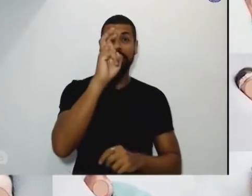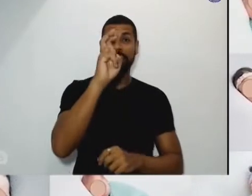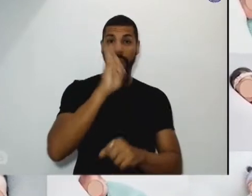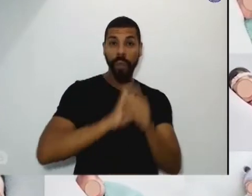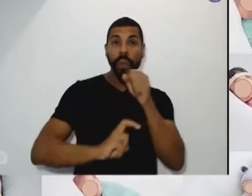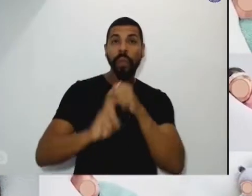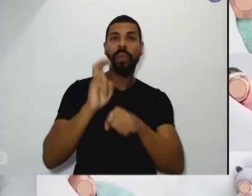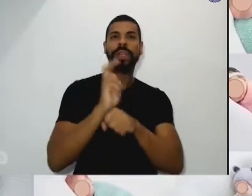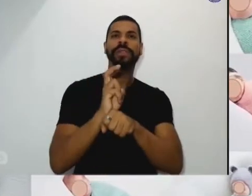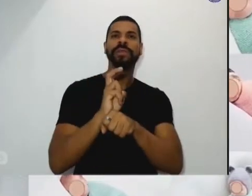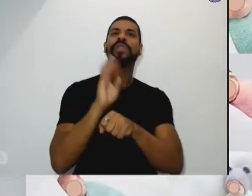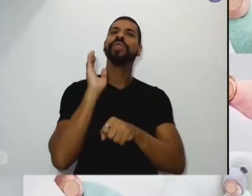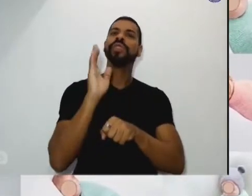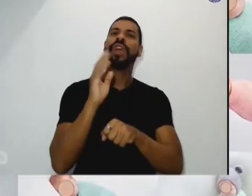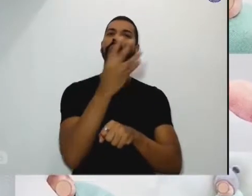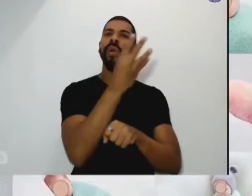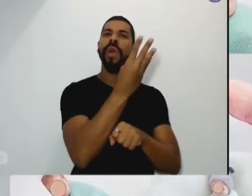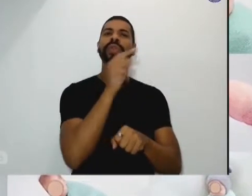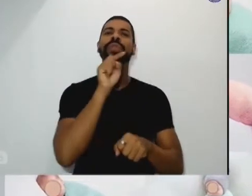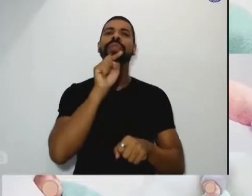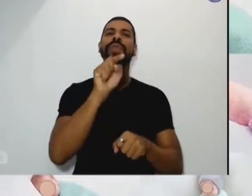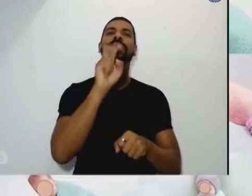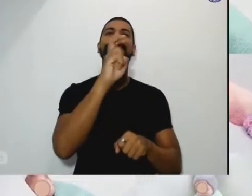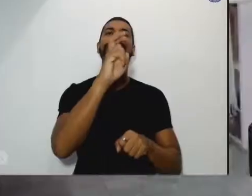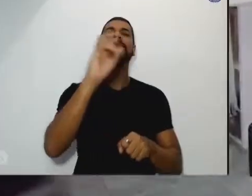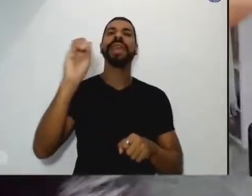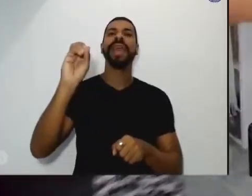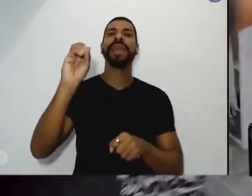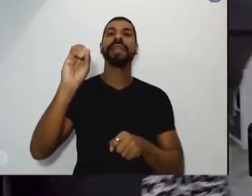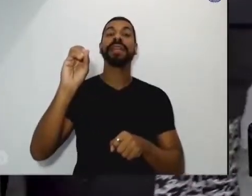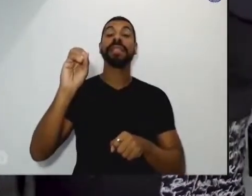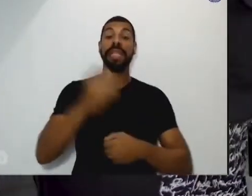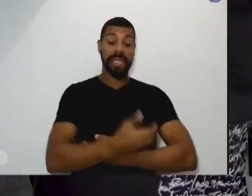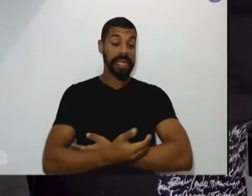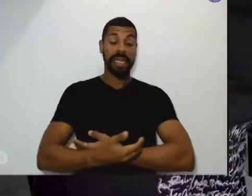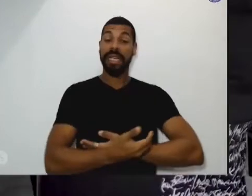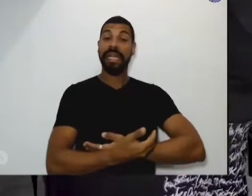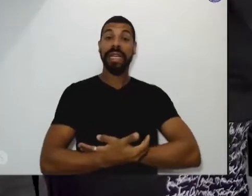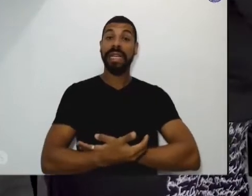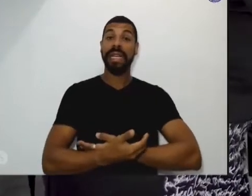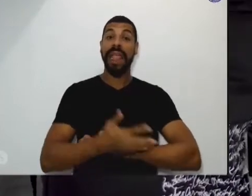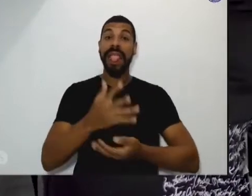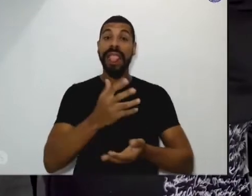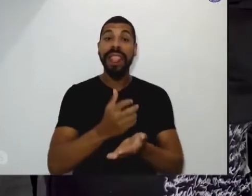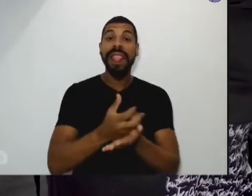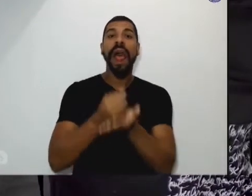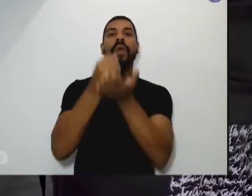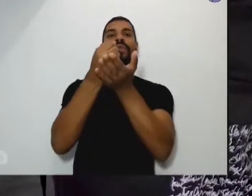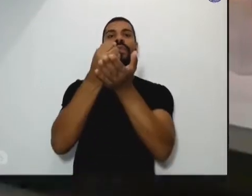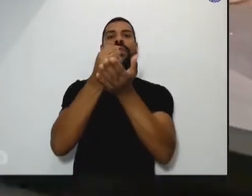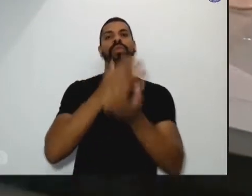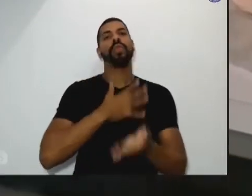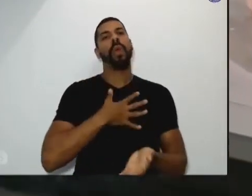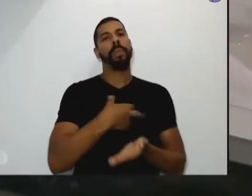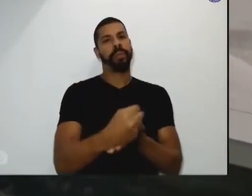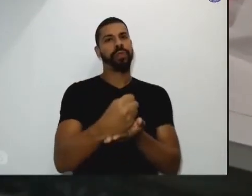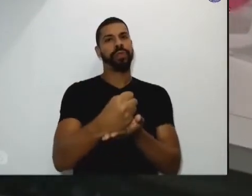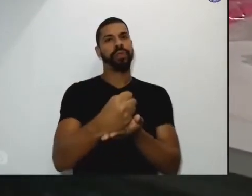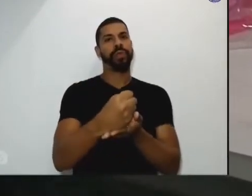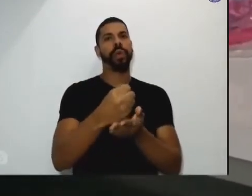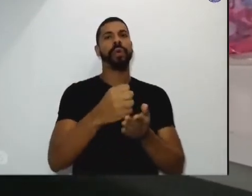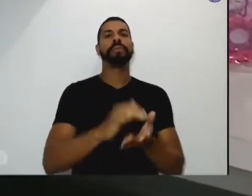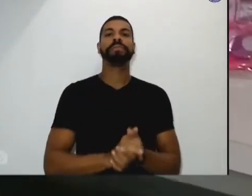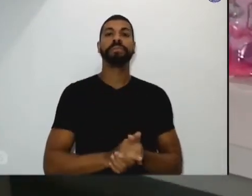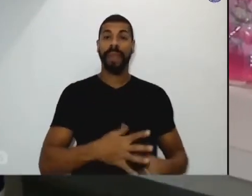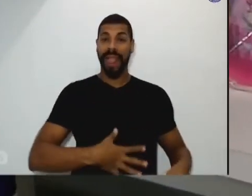tivemos 4.500 crianças salvas do aborto. Nós damos suporte através de oficinas que geram